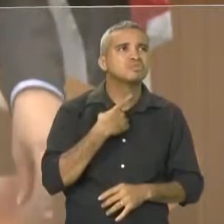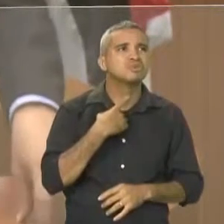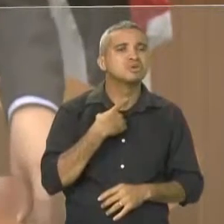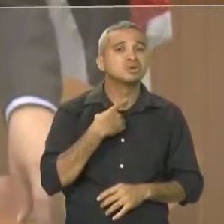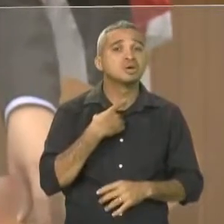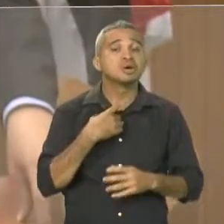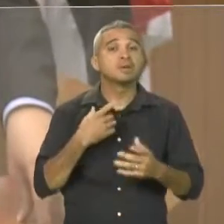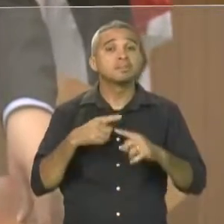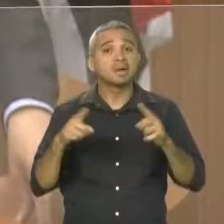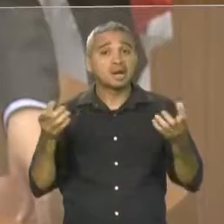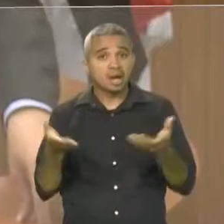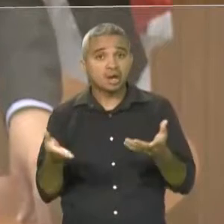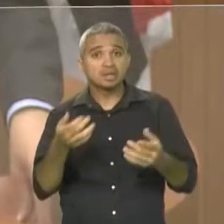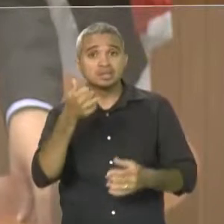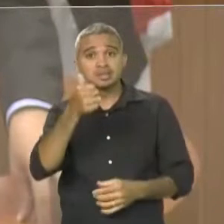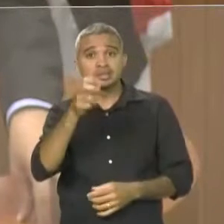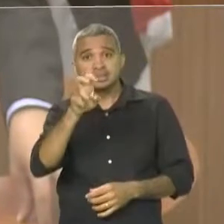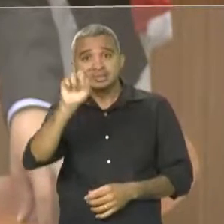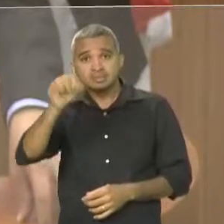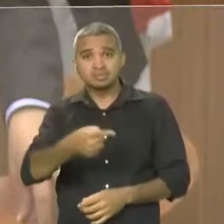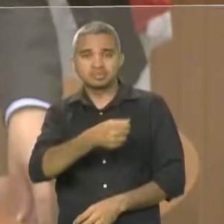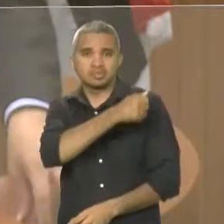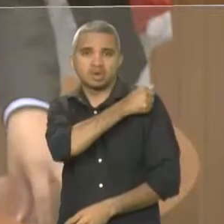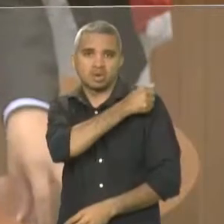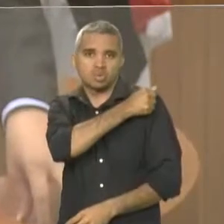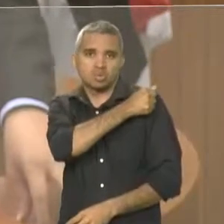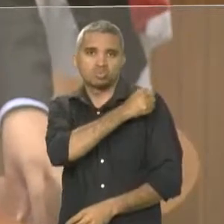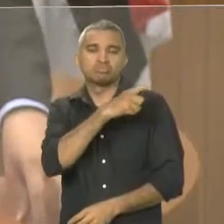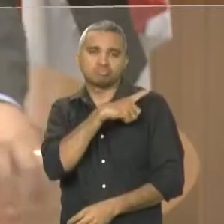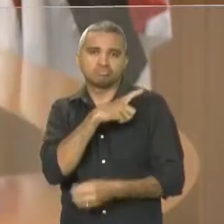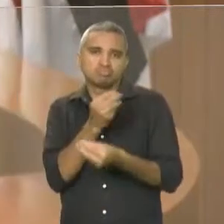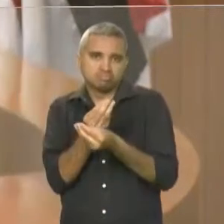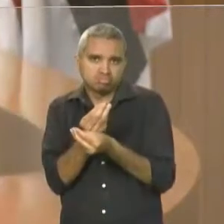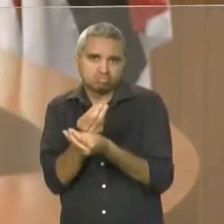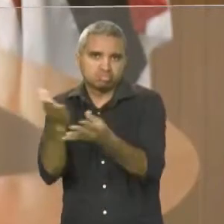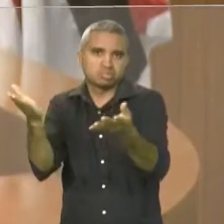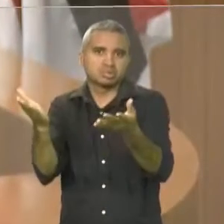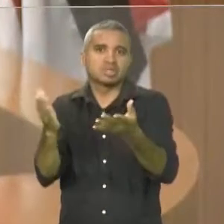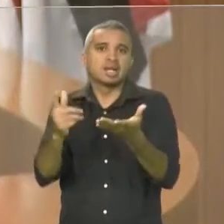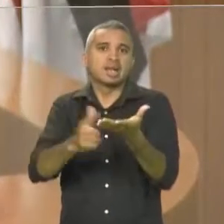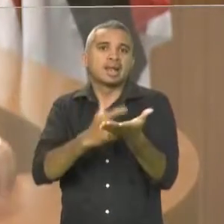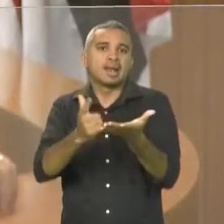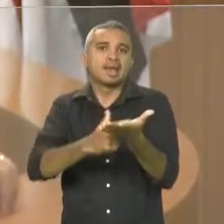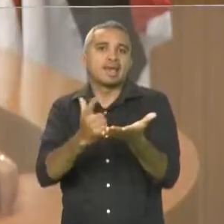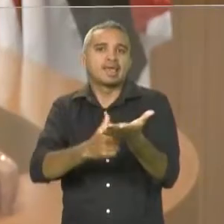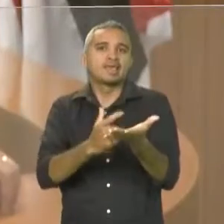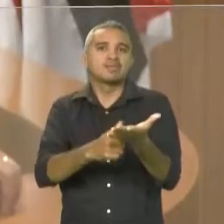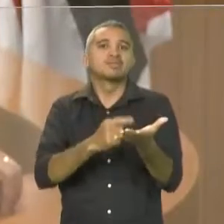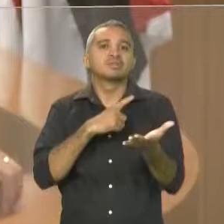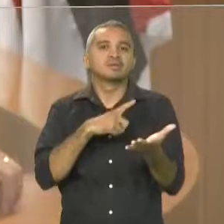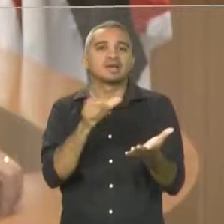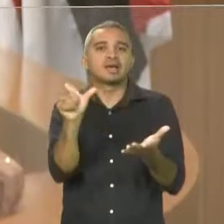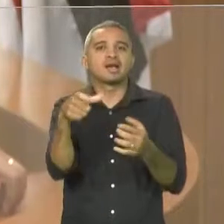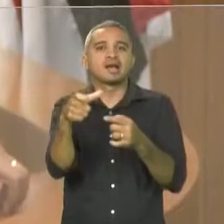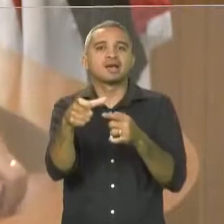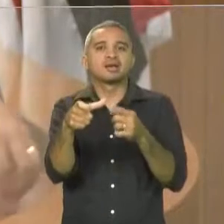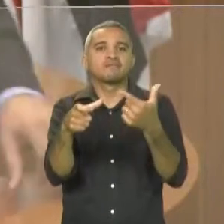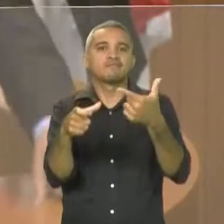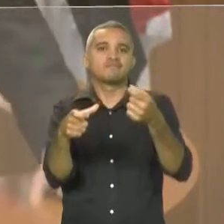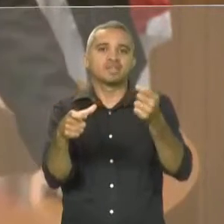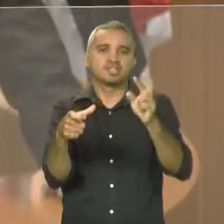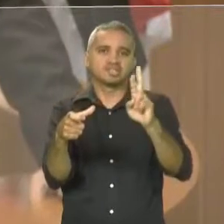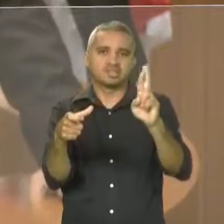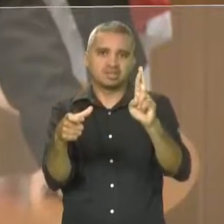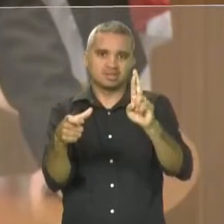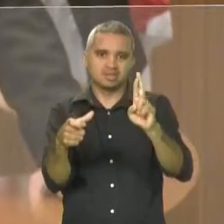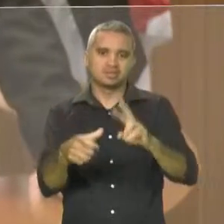estudantes que vão receber vales livros no valor de R$ 20 cada. São R$ 300 mil. Ao